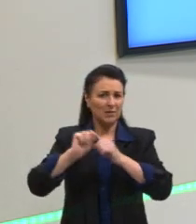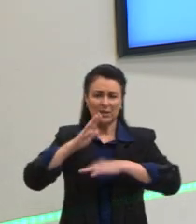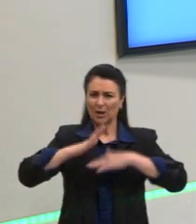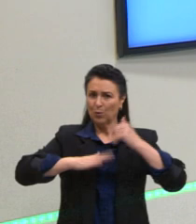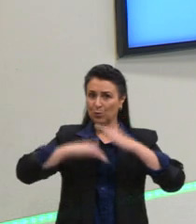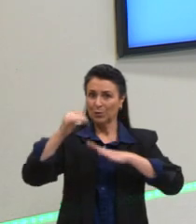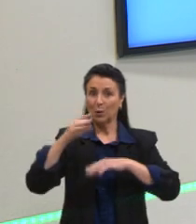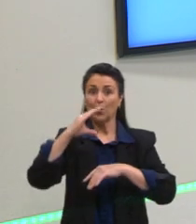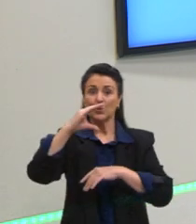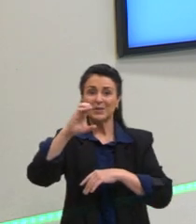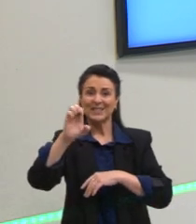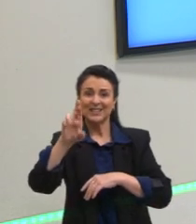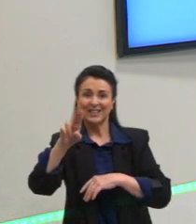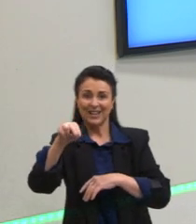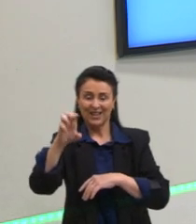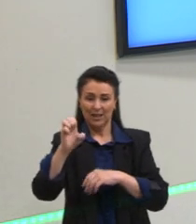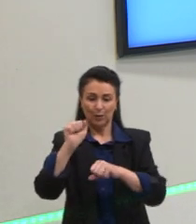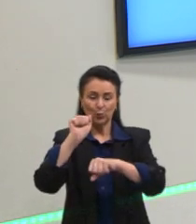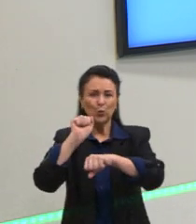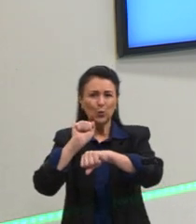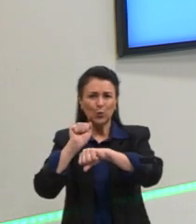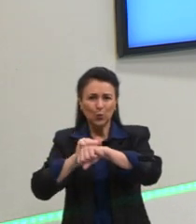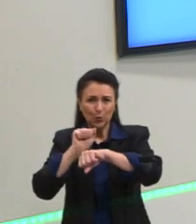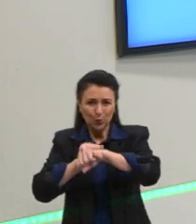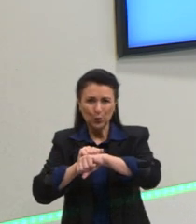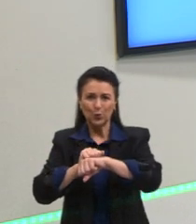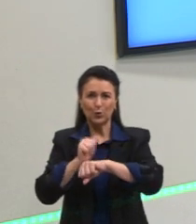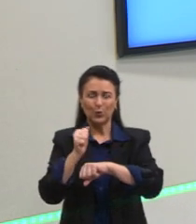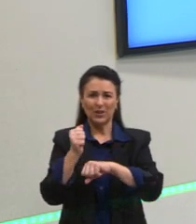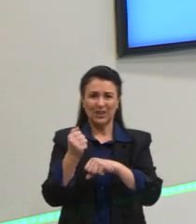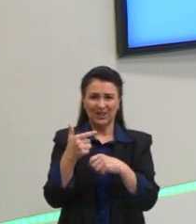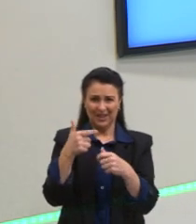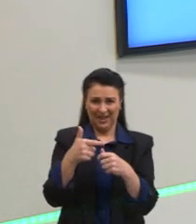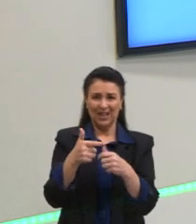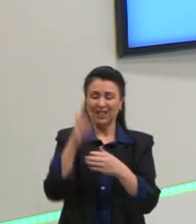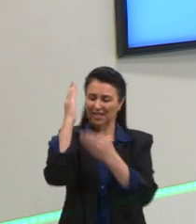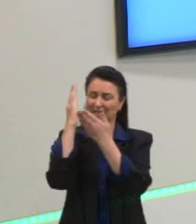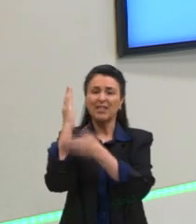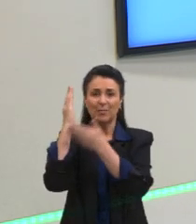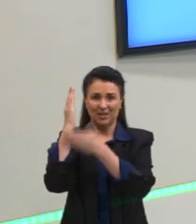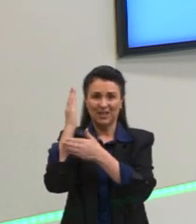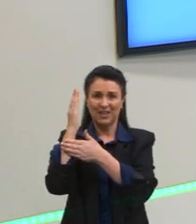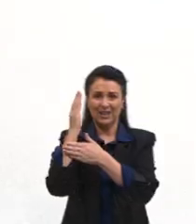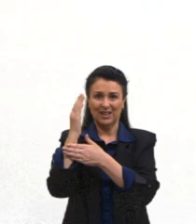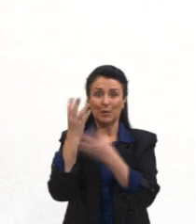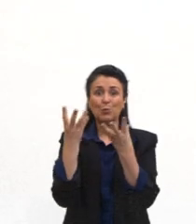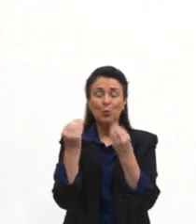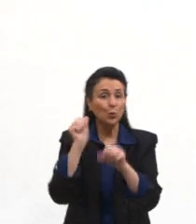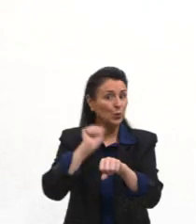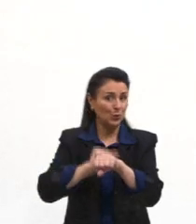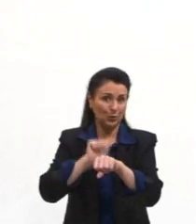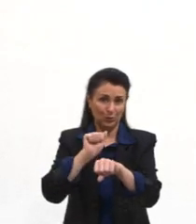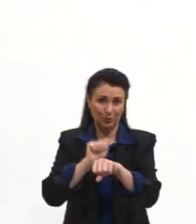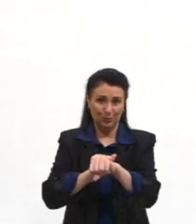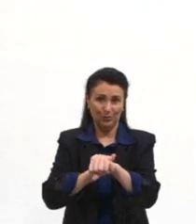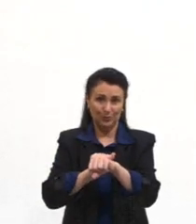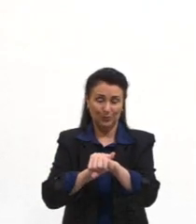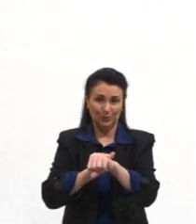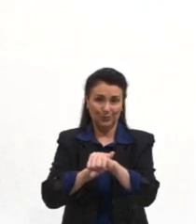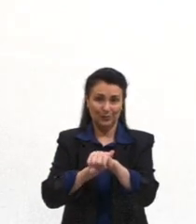cerne da madeira, da planta. Então, temos essas duas partes também no caule ali.